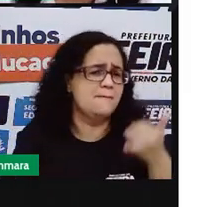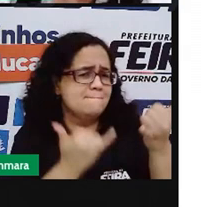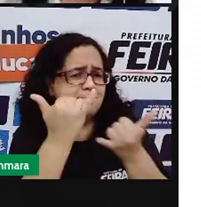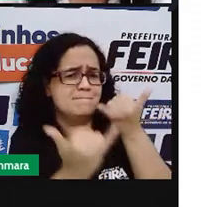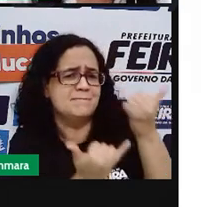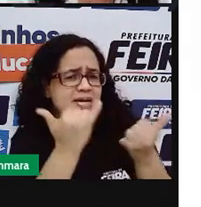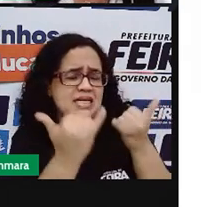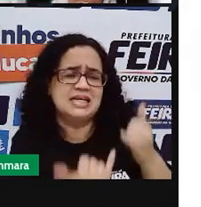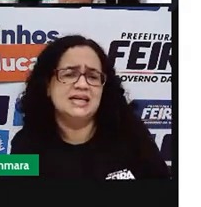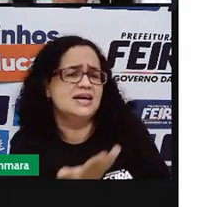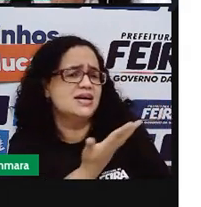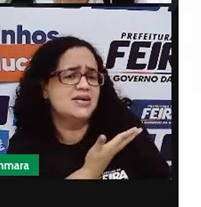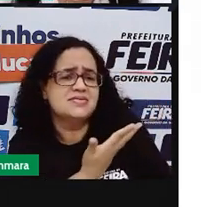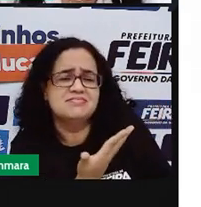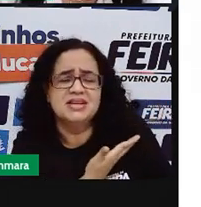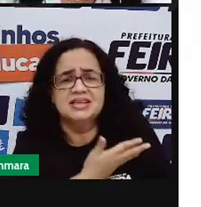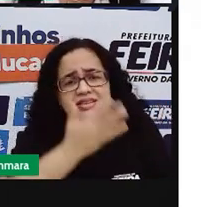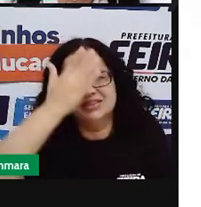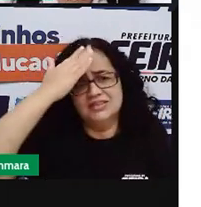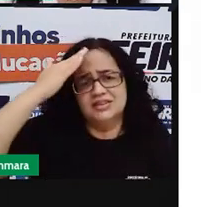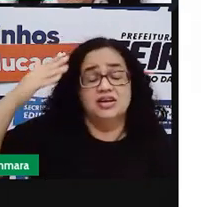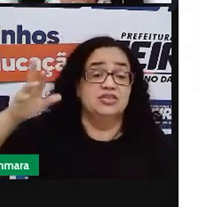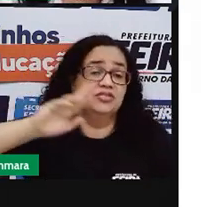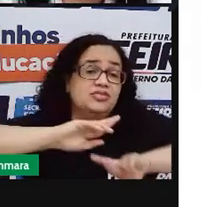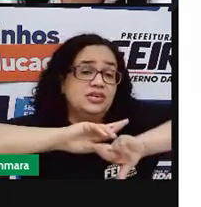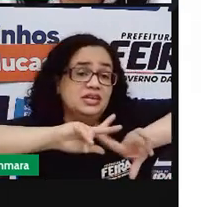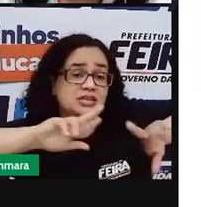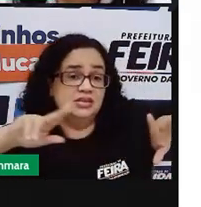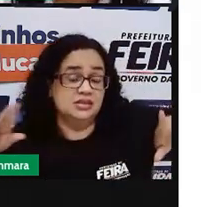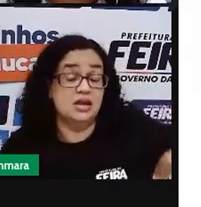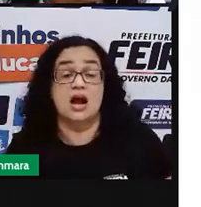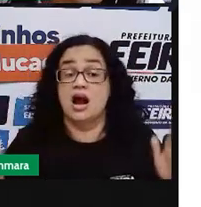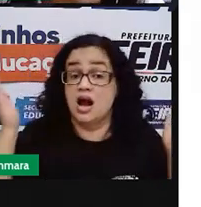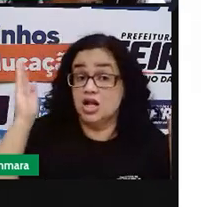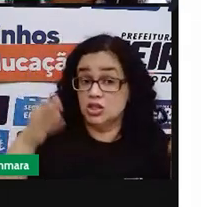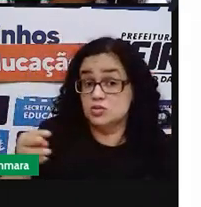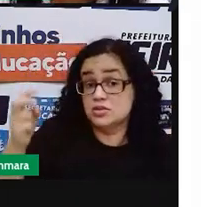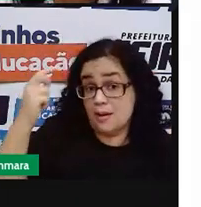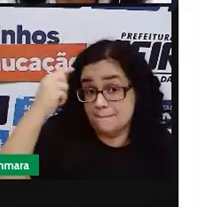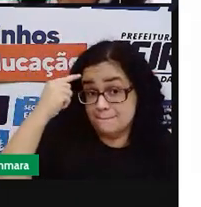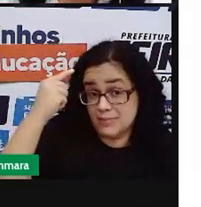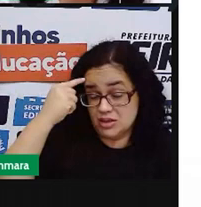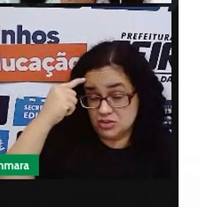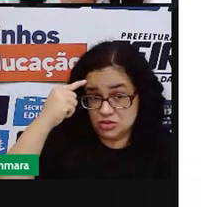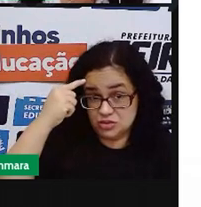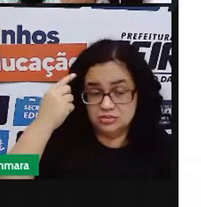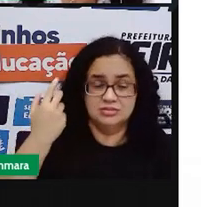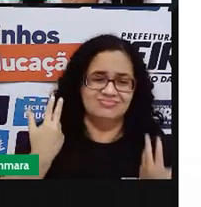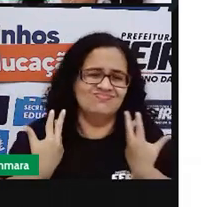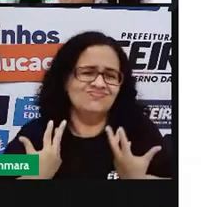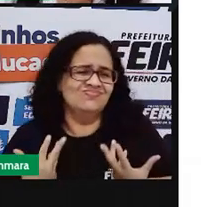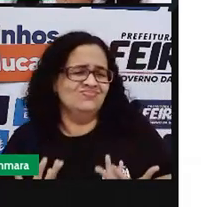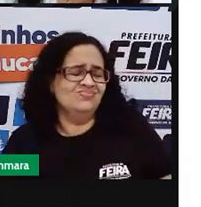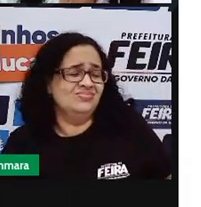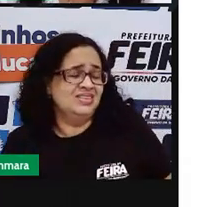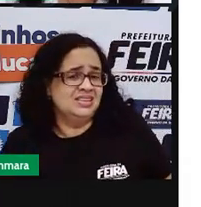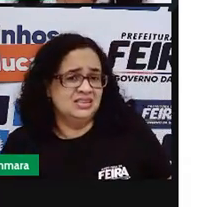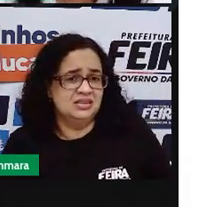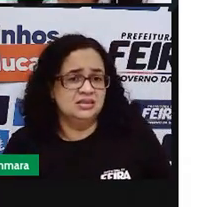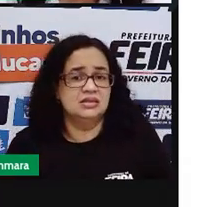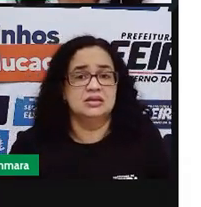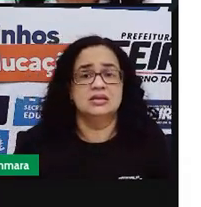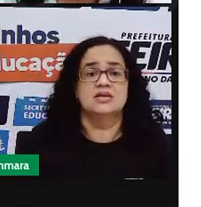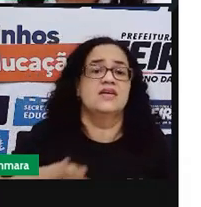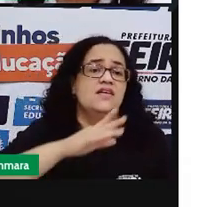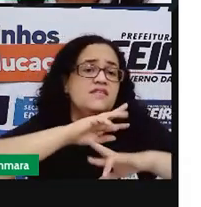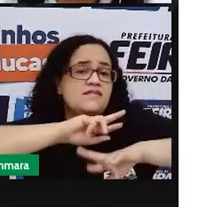com amigos imaginários, várias coisas. Então, a nossa mente, quando criança, ela está pronta para receber